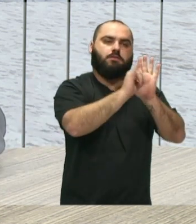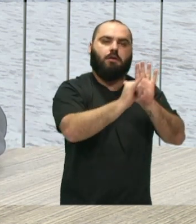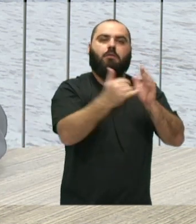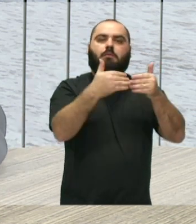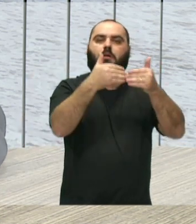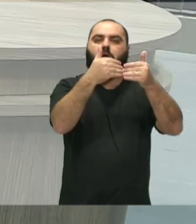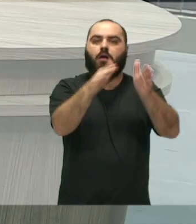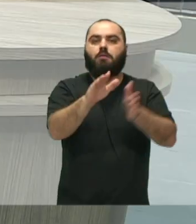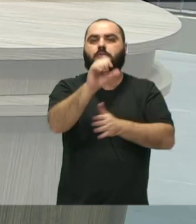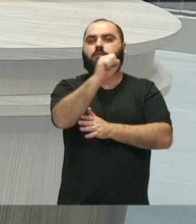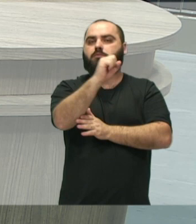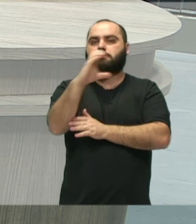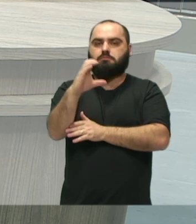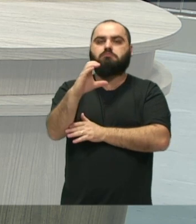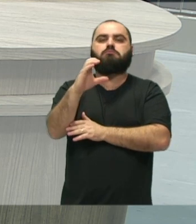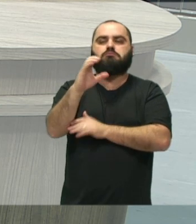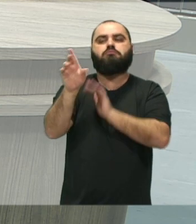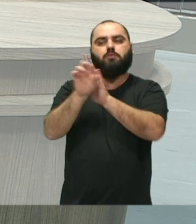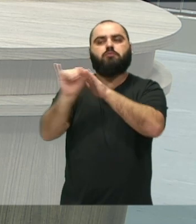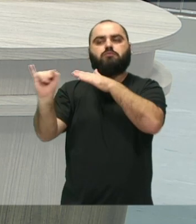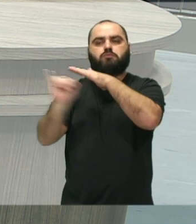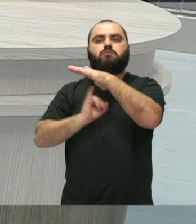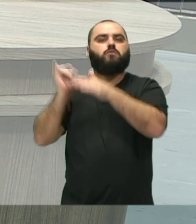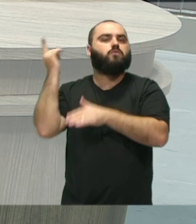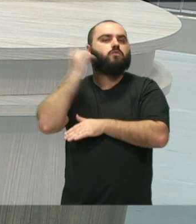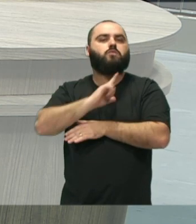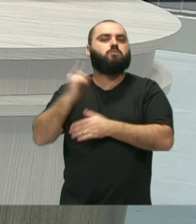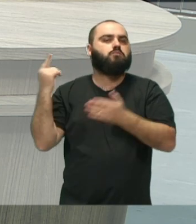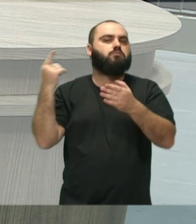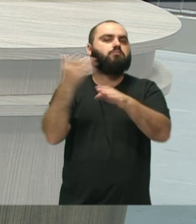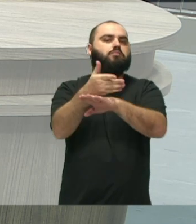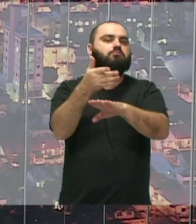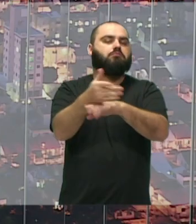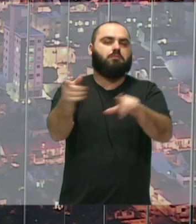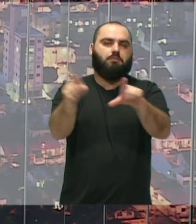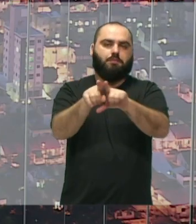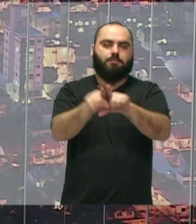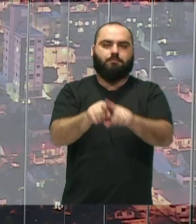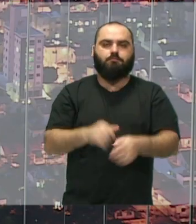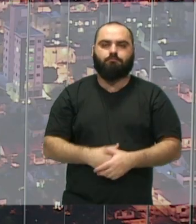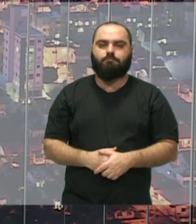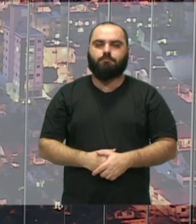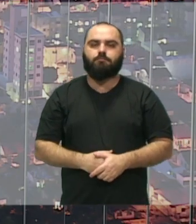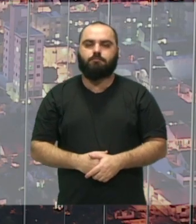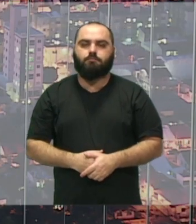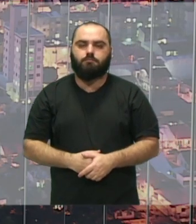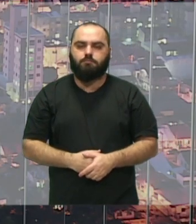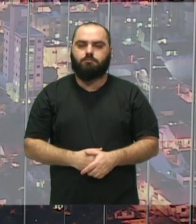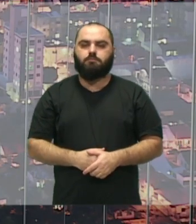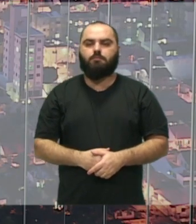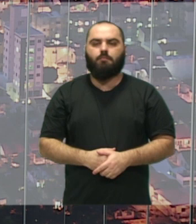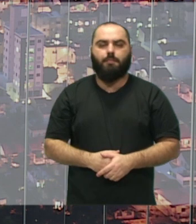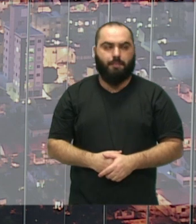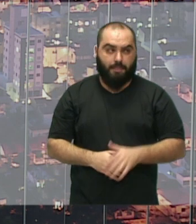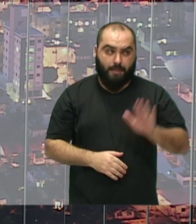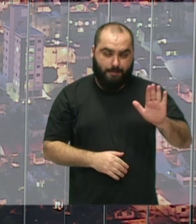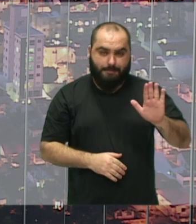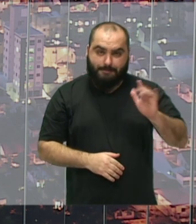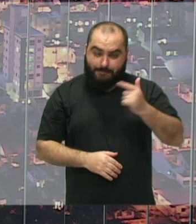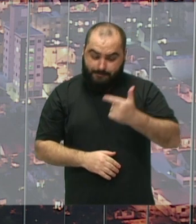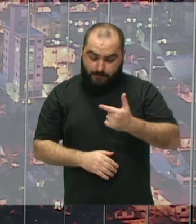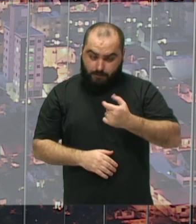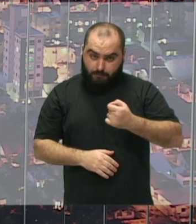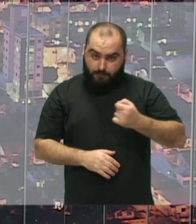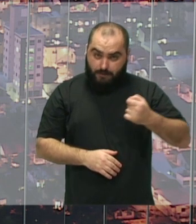aí em Santa Catarina e também no Brasil. Lá de 2007 até hoje, Eliezer, o que mudou, o que avançou de